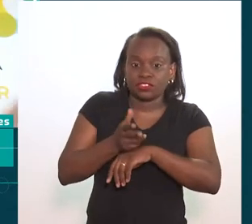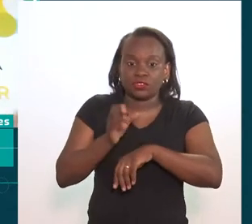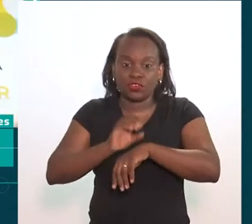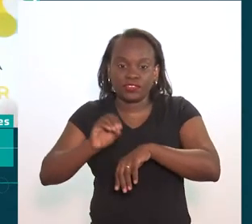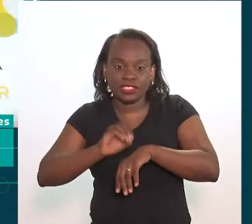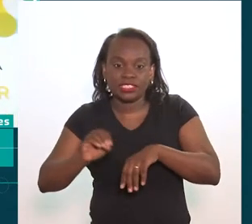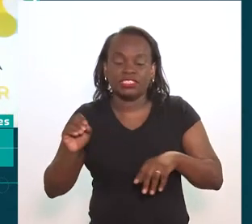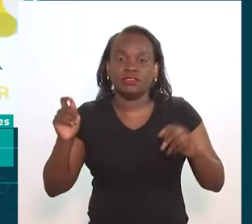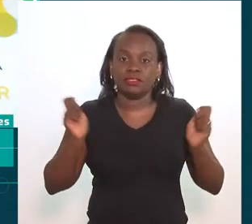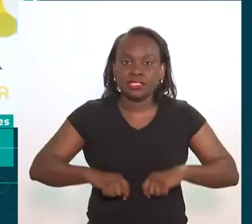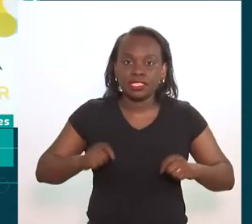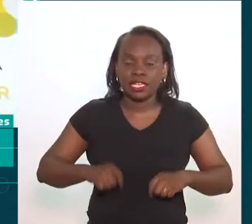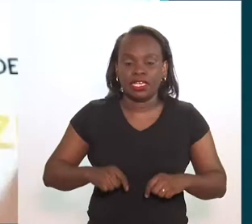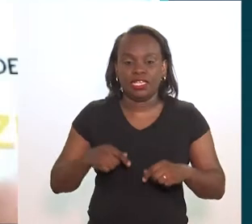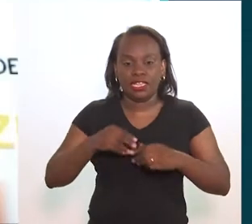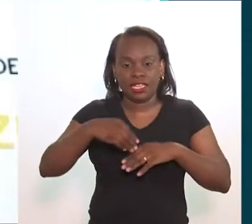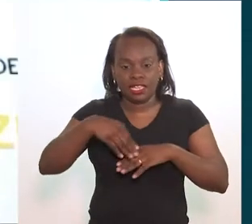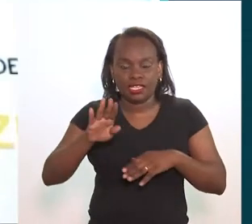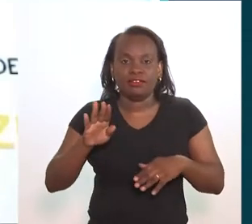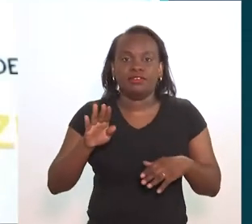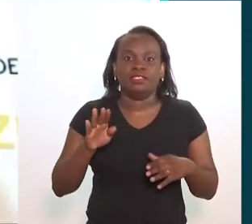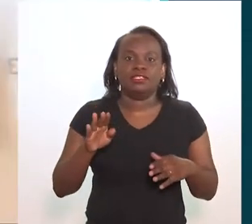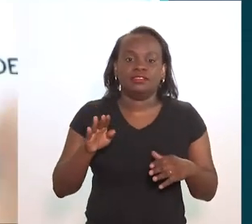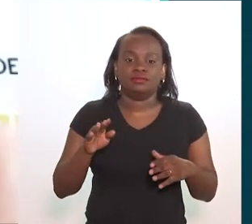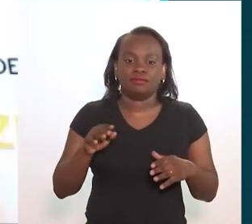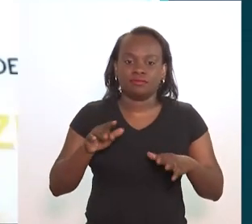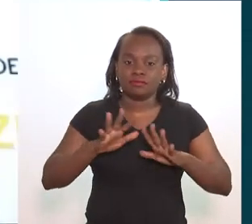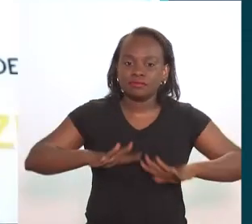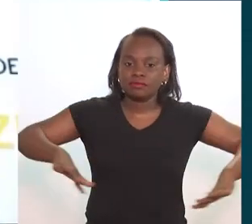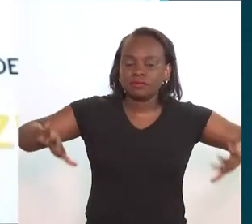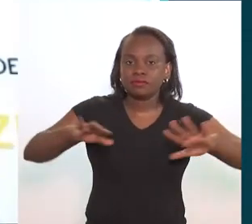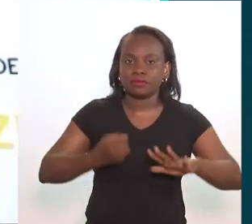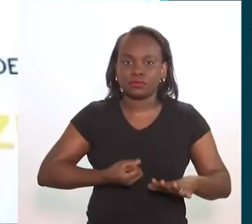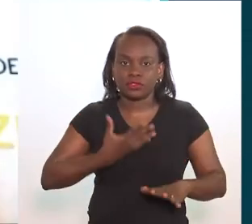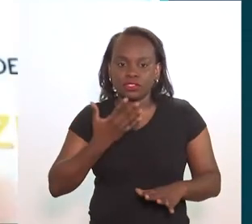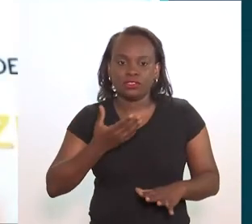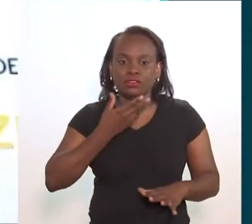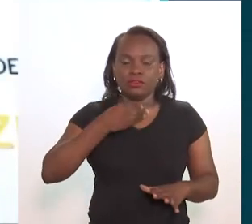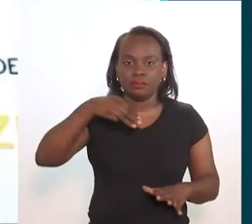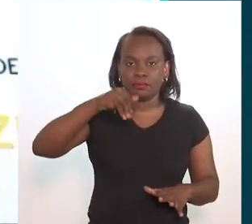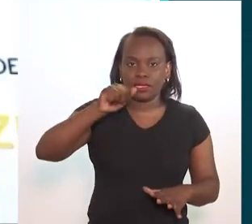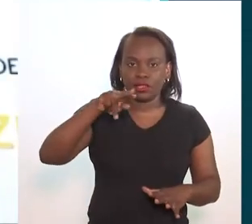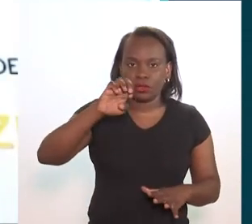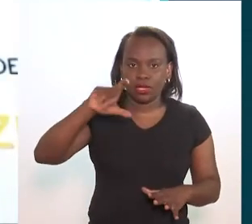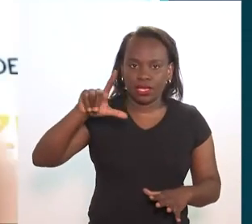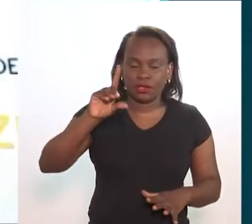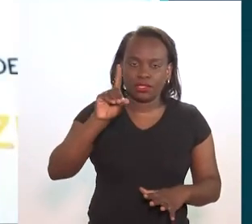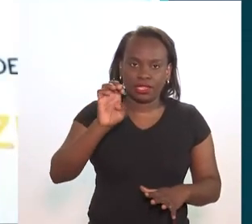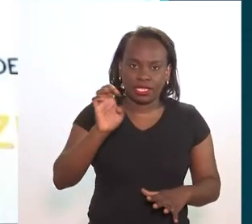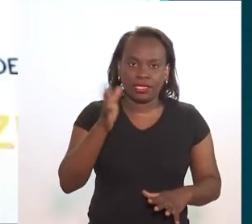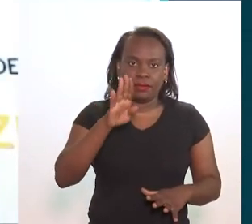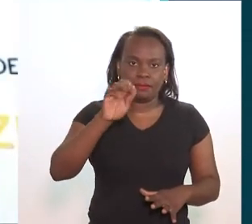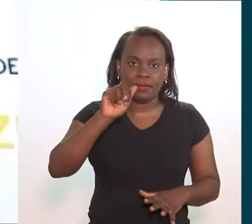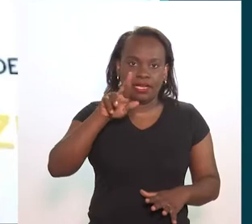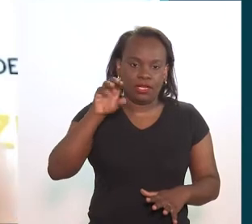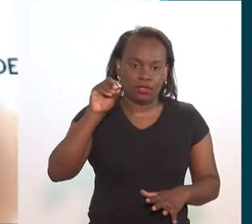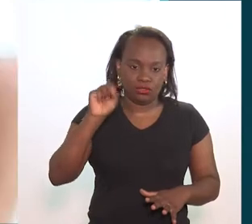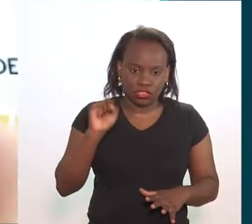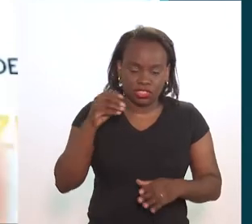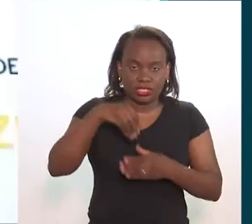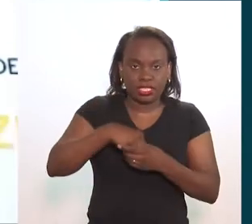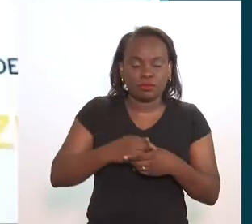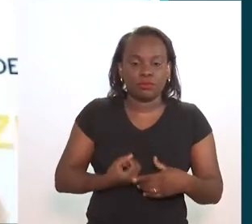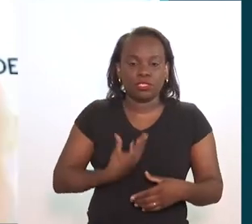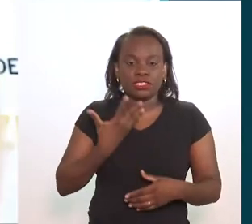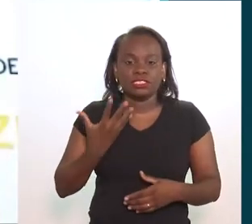Vide oficinas que pudessem levar o universo poético de Manuel de Barros dentro de